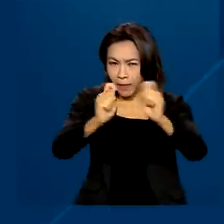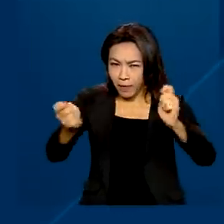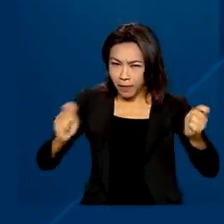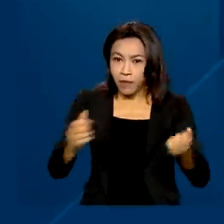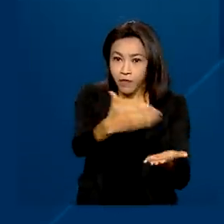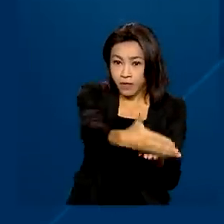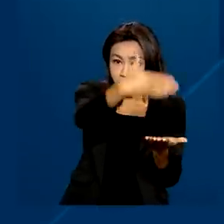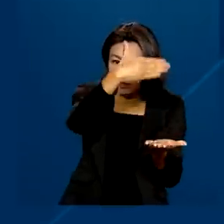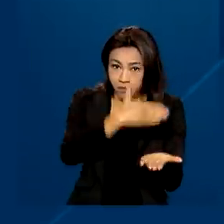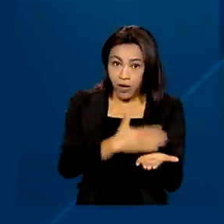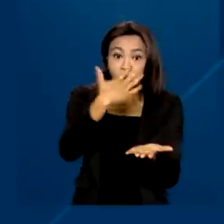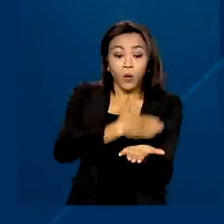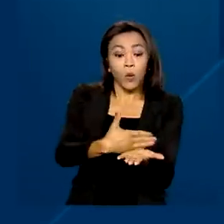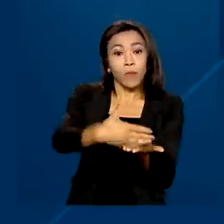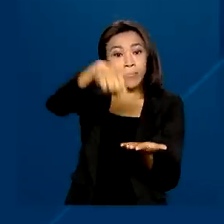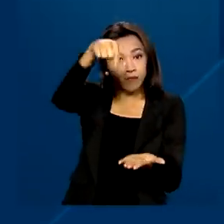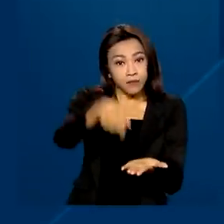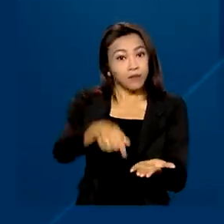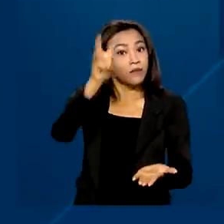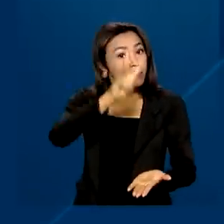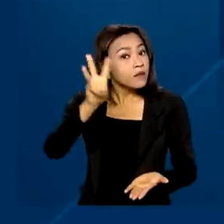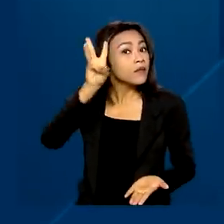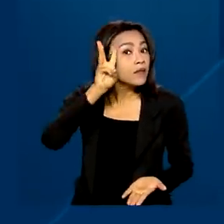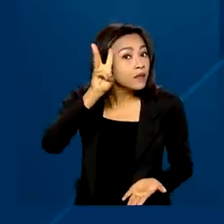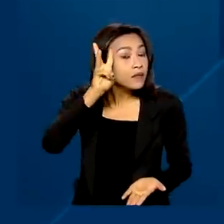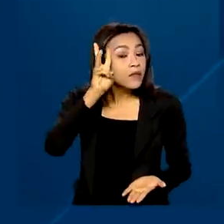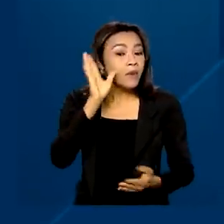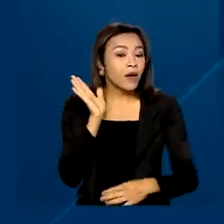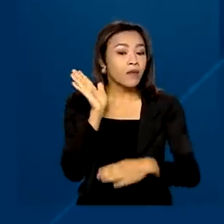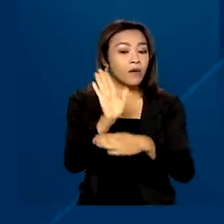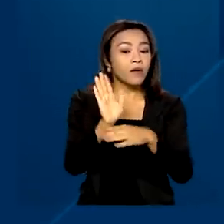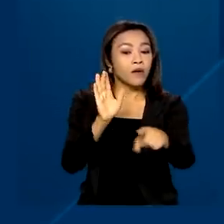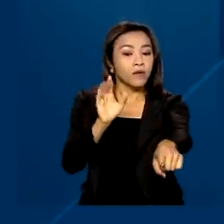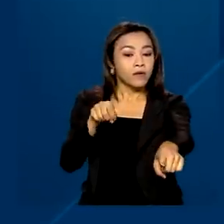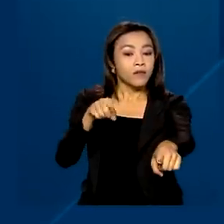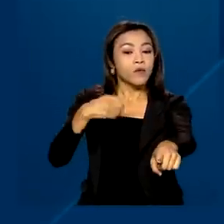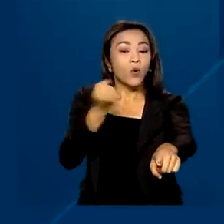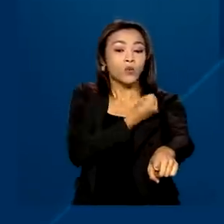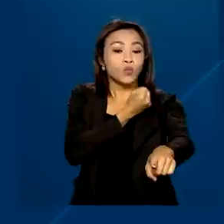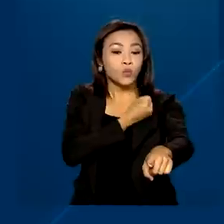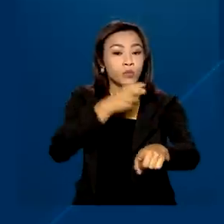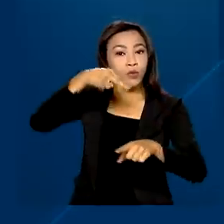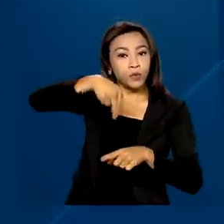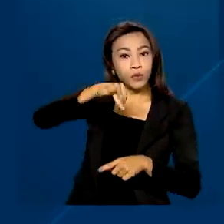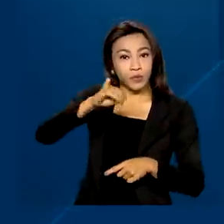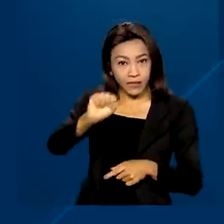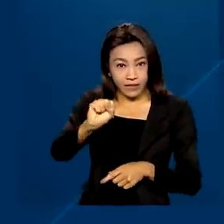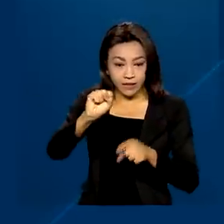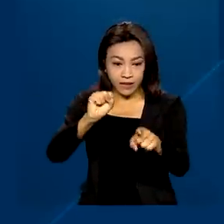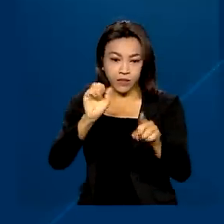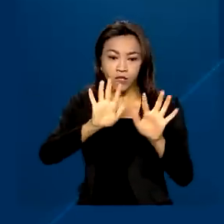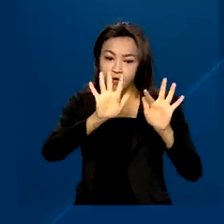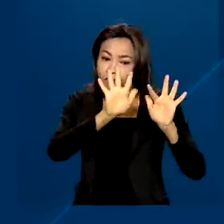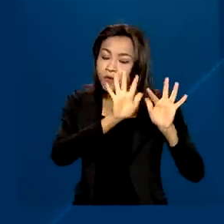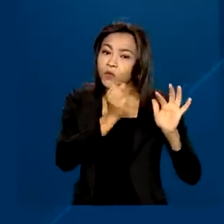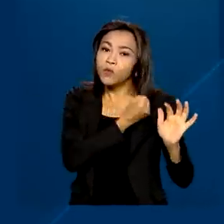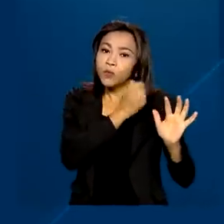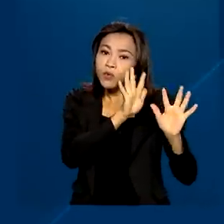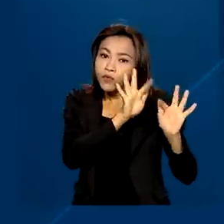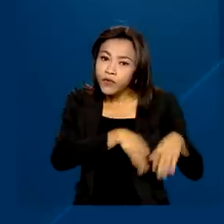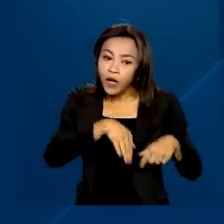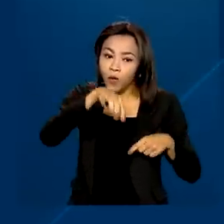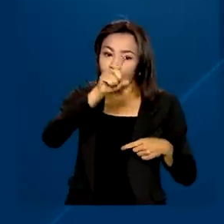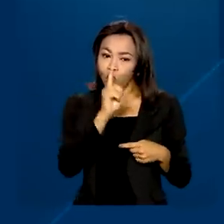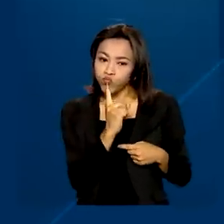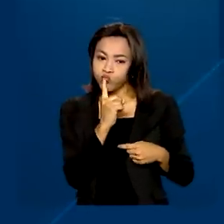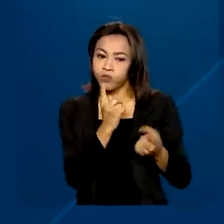antecipado começa nesta terça-feira para beneficiários com o número de identificação social NIS com final 1. Os que têm